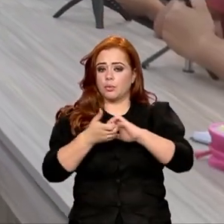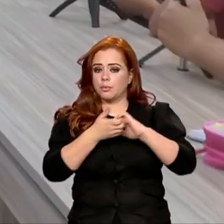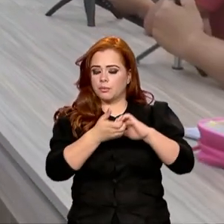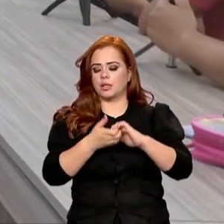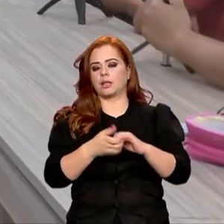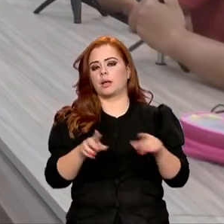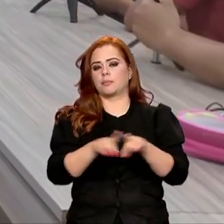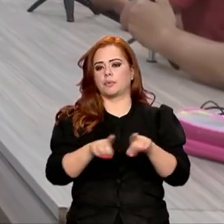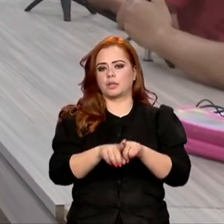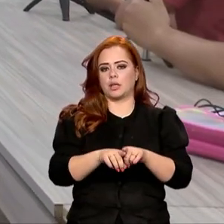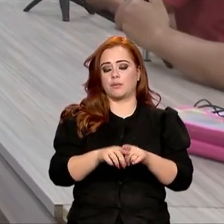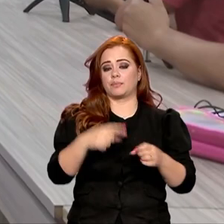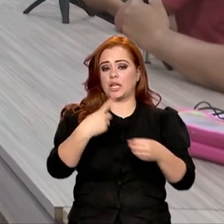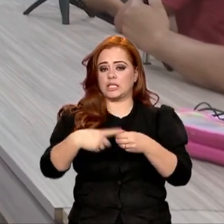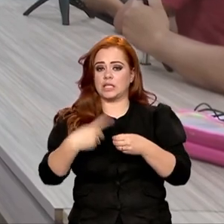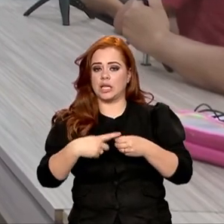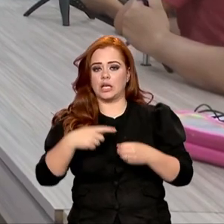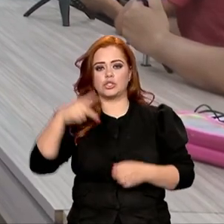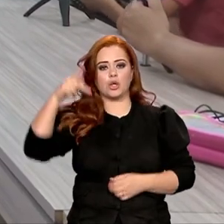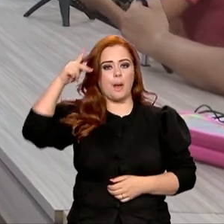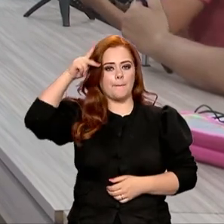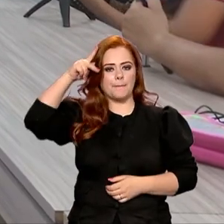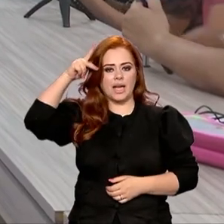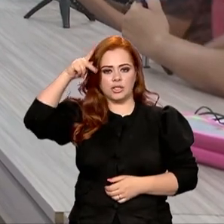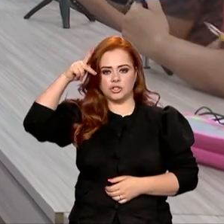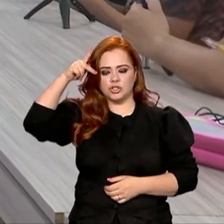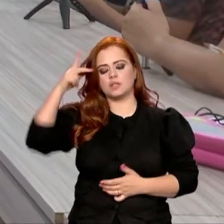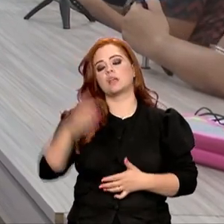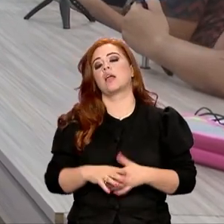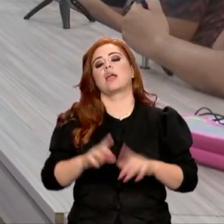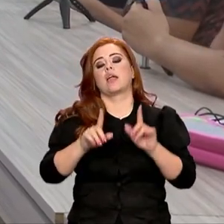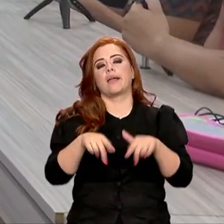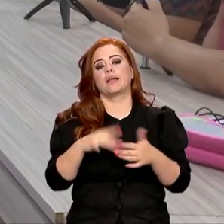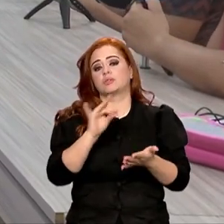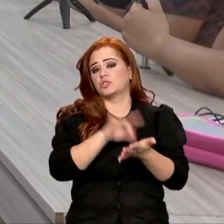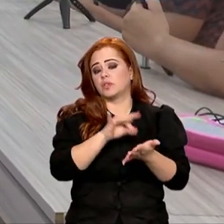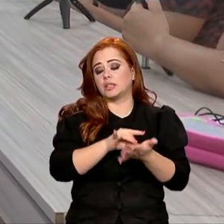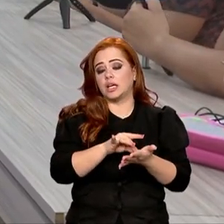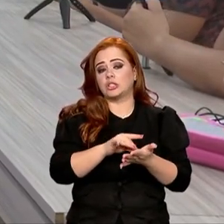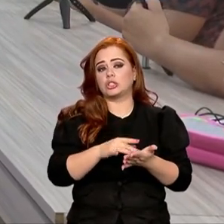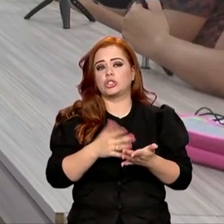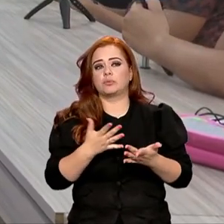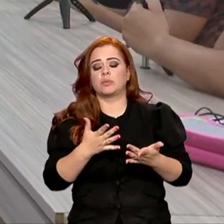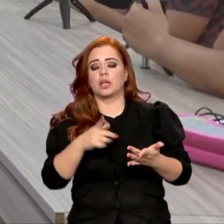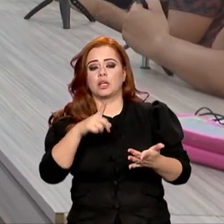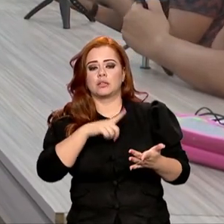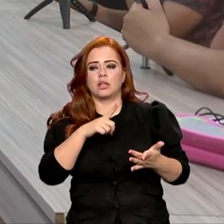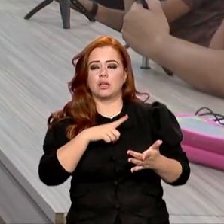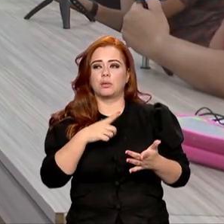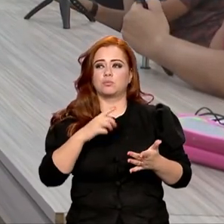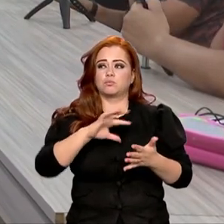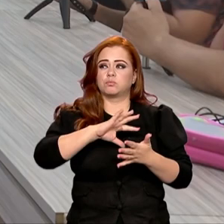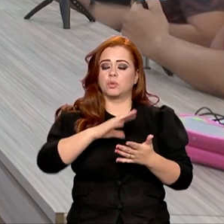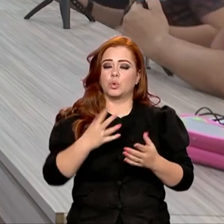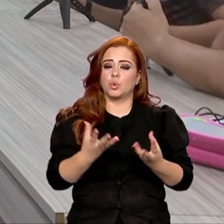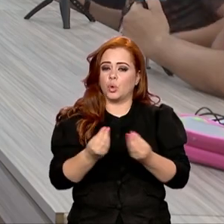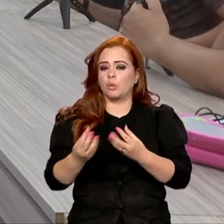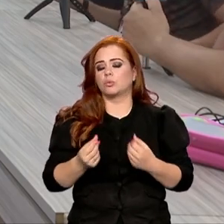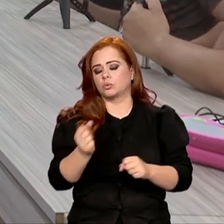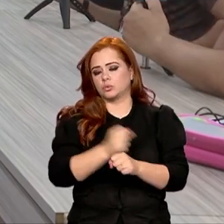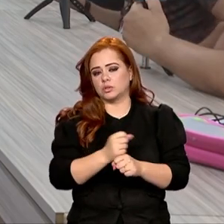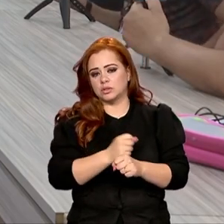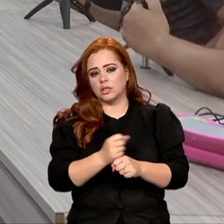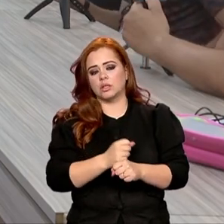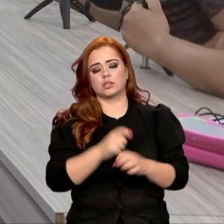de Parintins, assim também como em todo o interior do Amazonas, realmente espera há várias décadas por